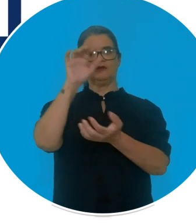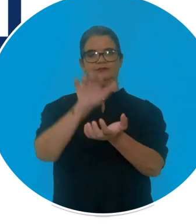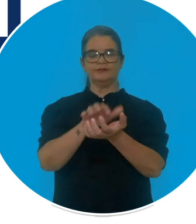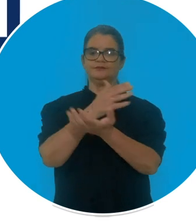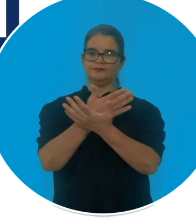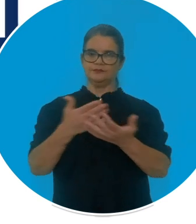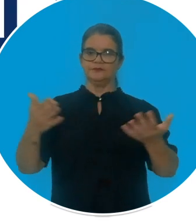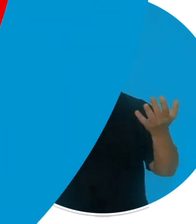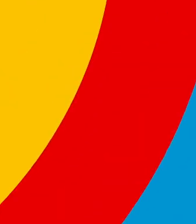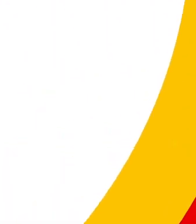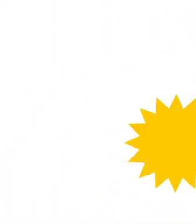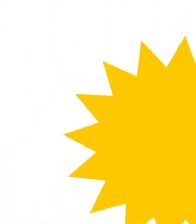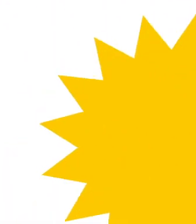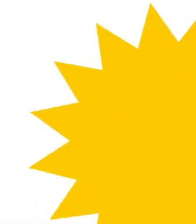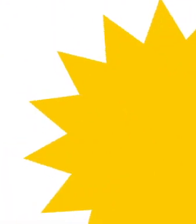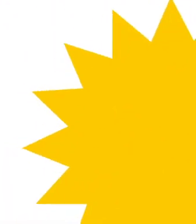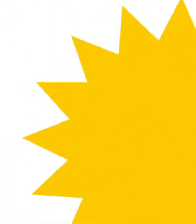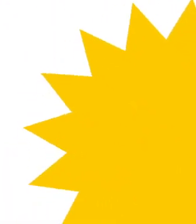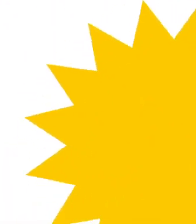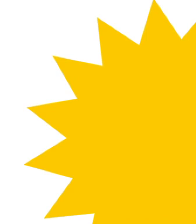redes sociais da Secretaria de Cultura de Pernambuco.